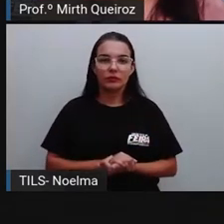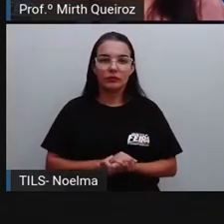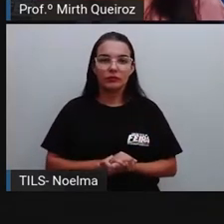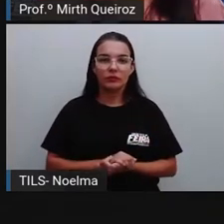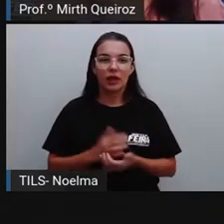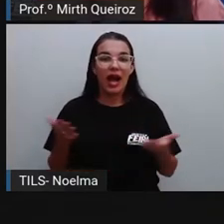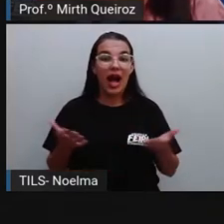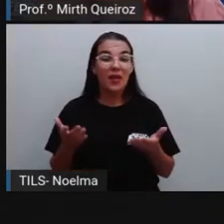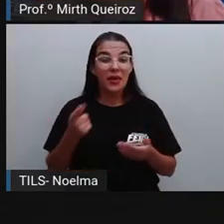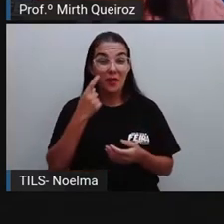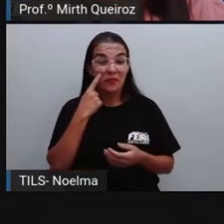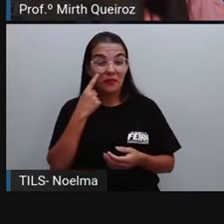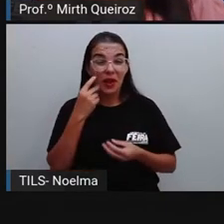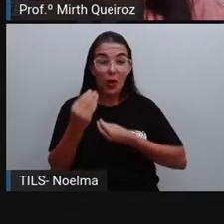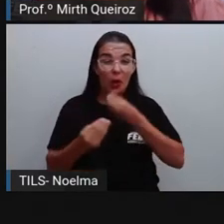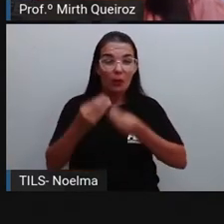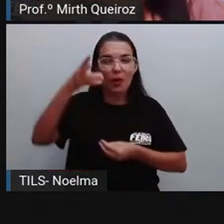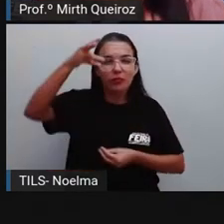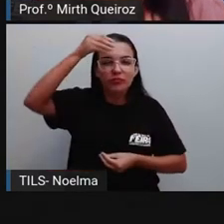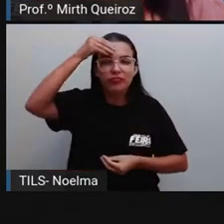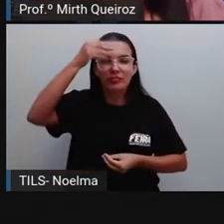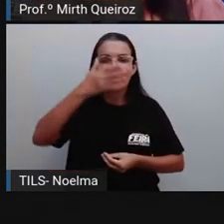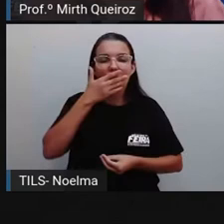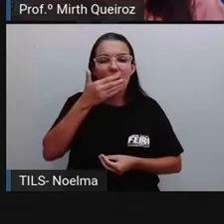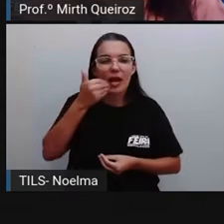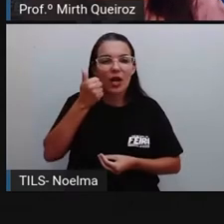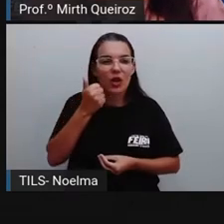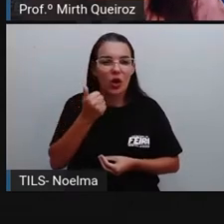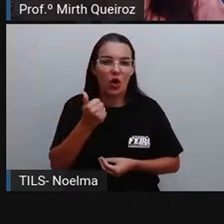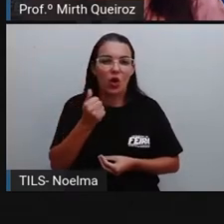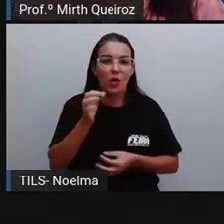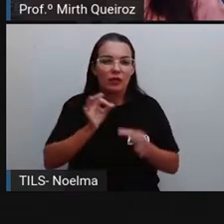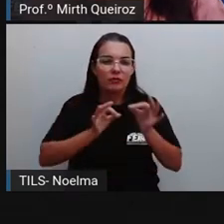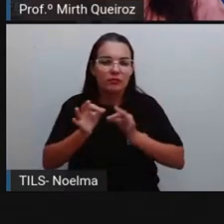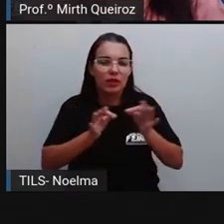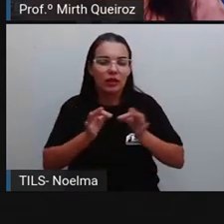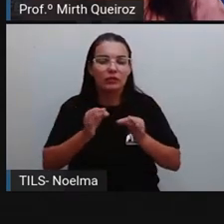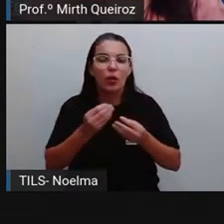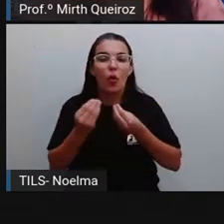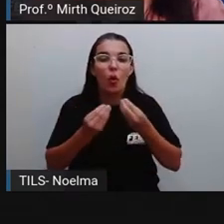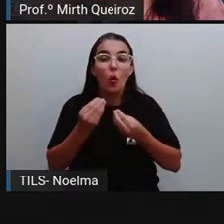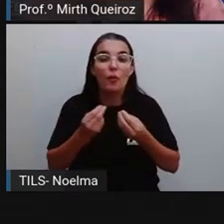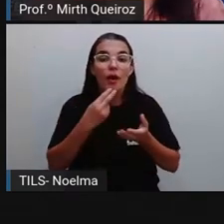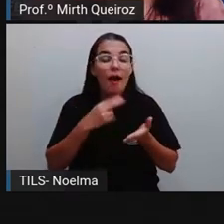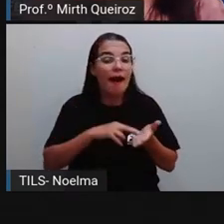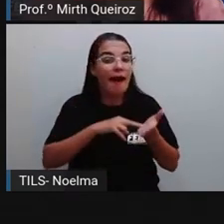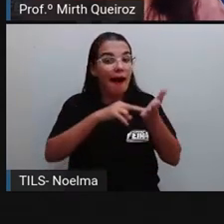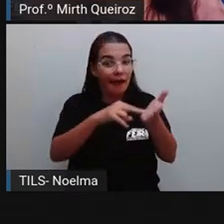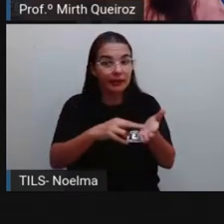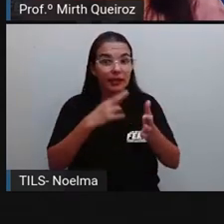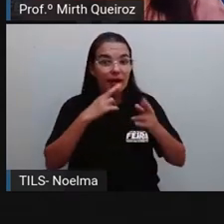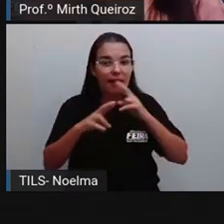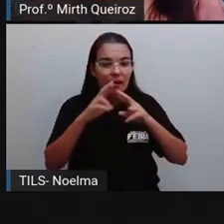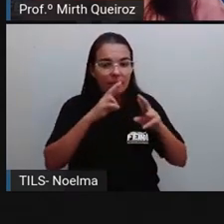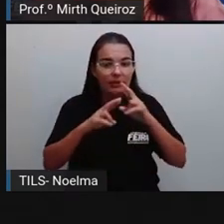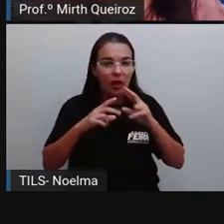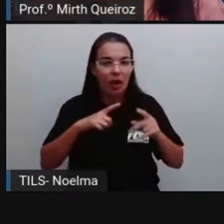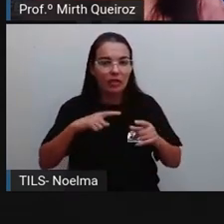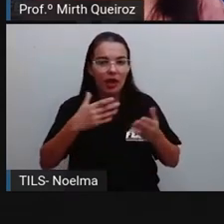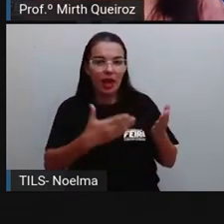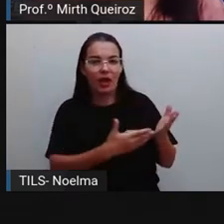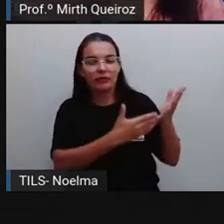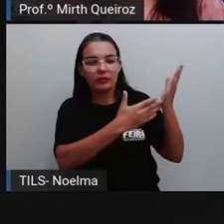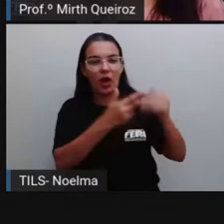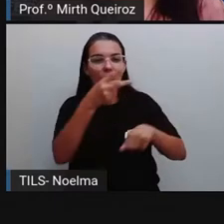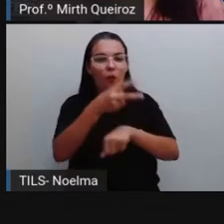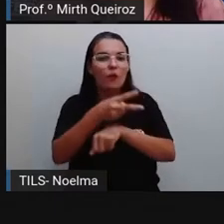E para vocês compreenderem aí, mais direitinho, o que seria essa carta de reclamação, eu trouxe aqui